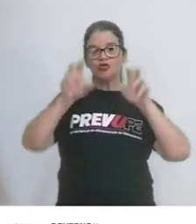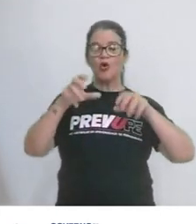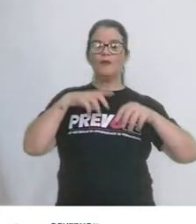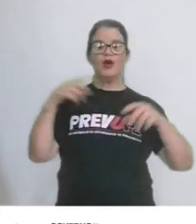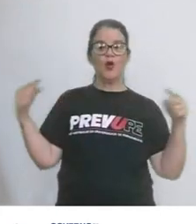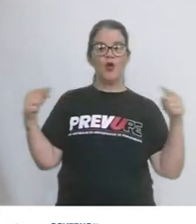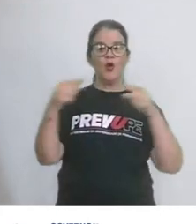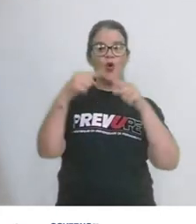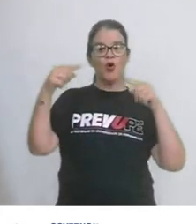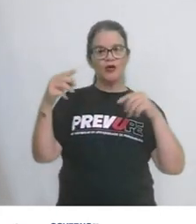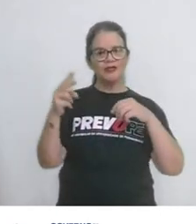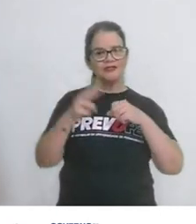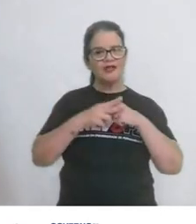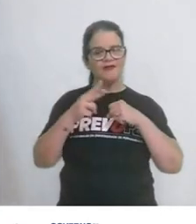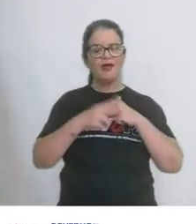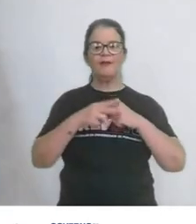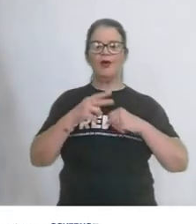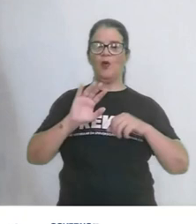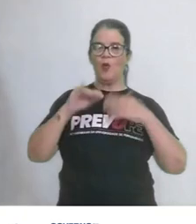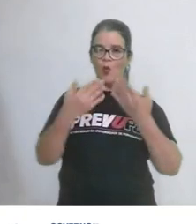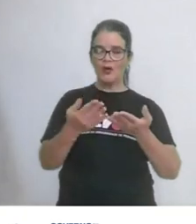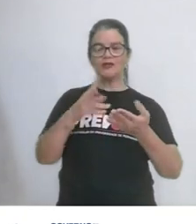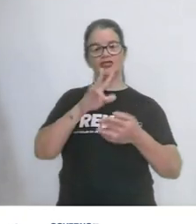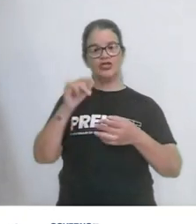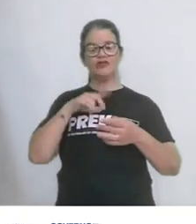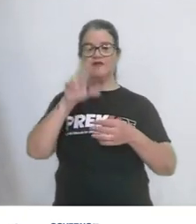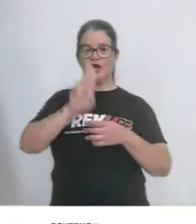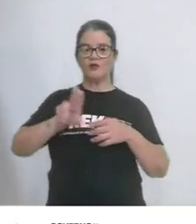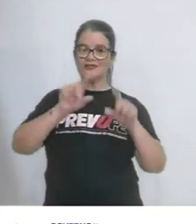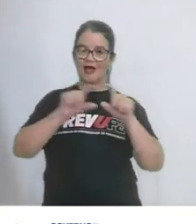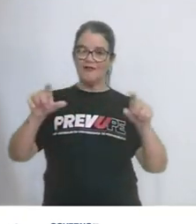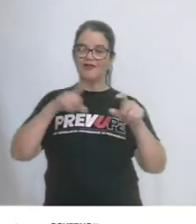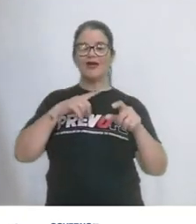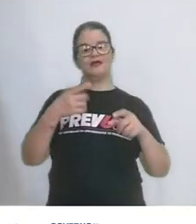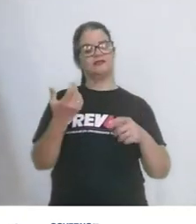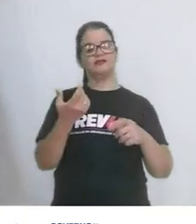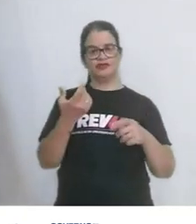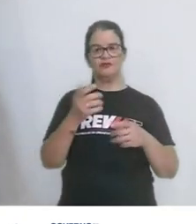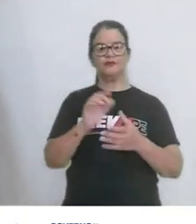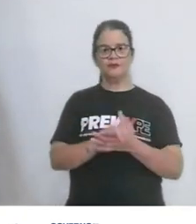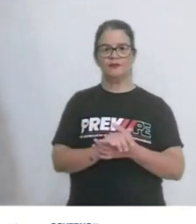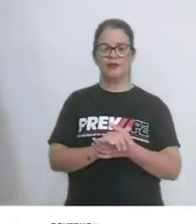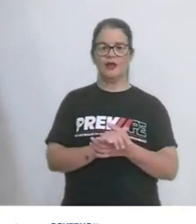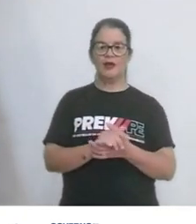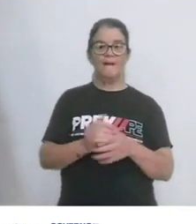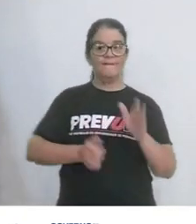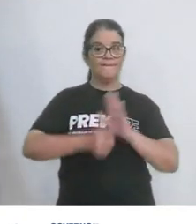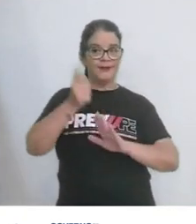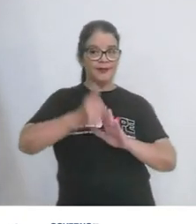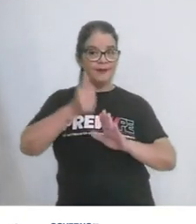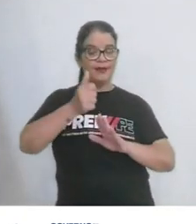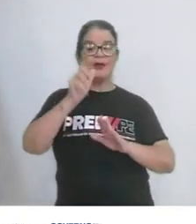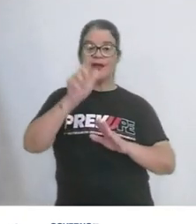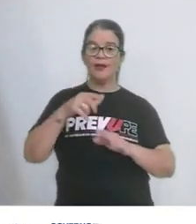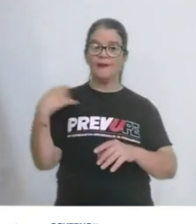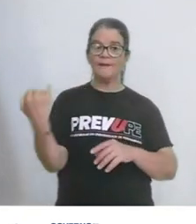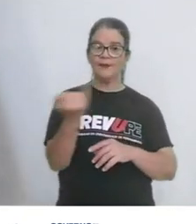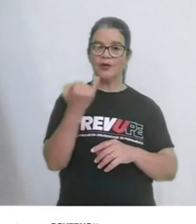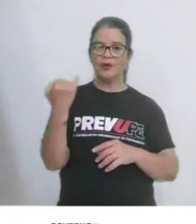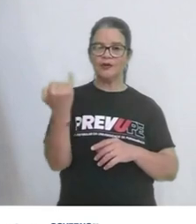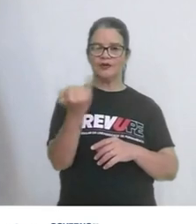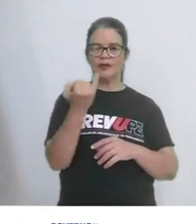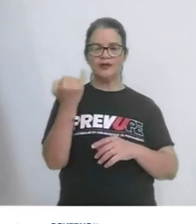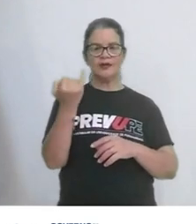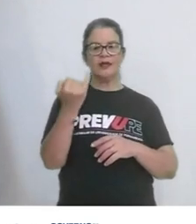concordância verbal. Quando a gente vai usar frases com percentual, primeiramente, é importante